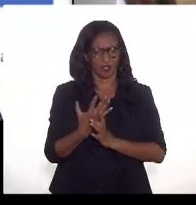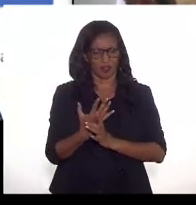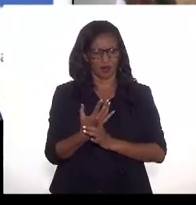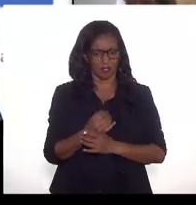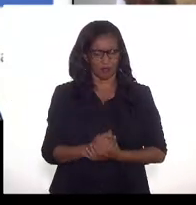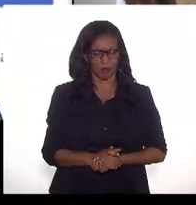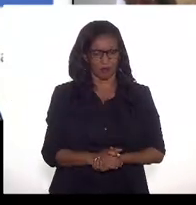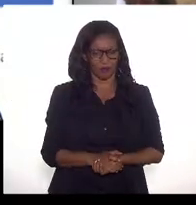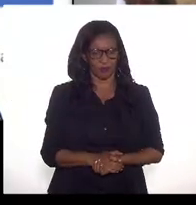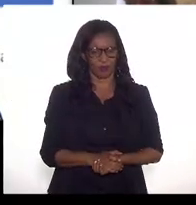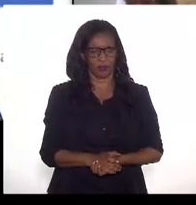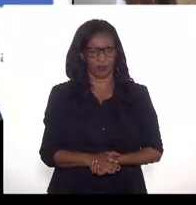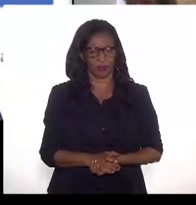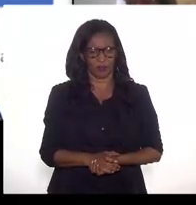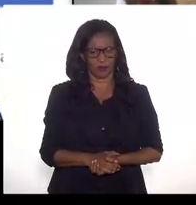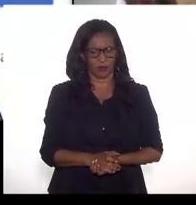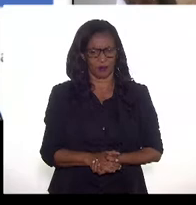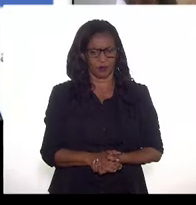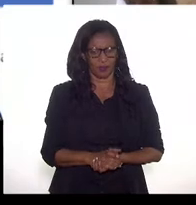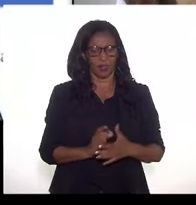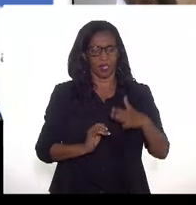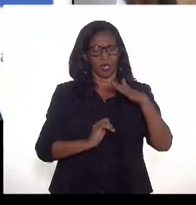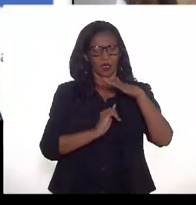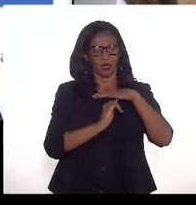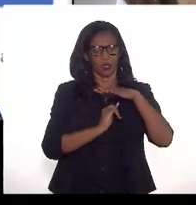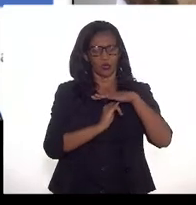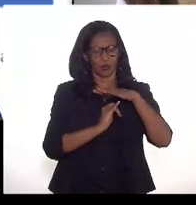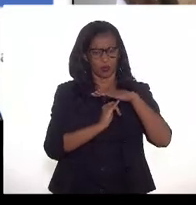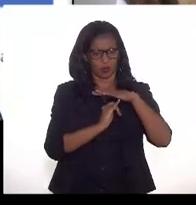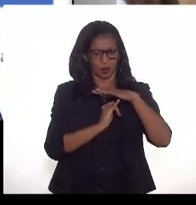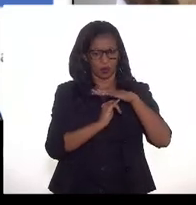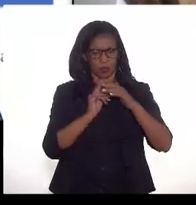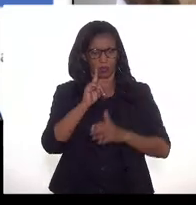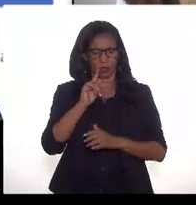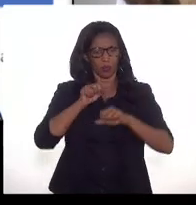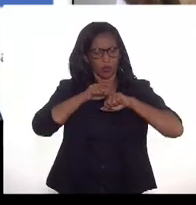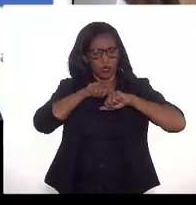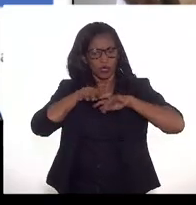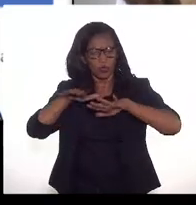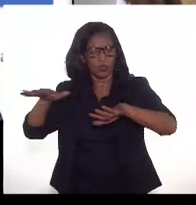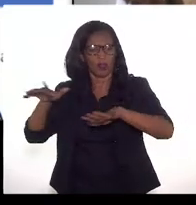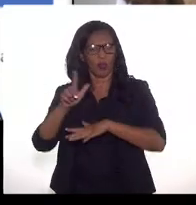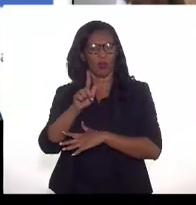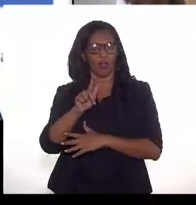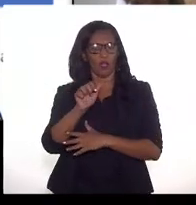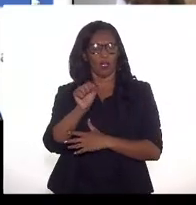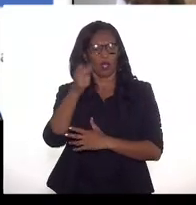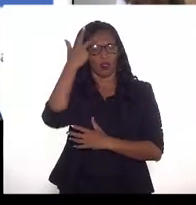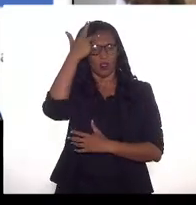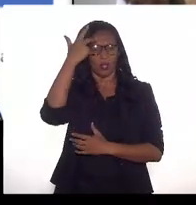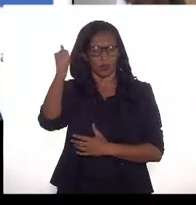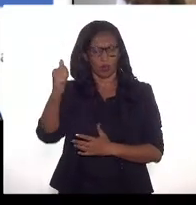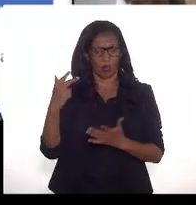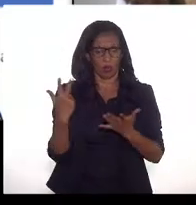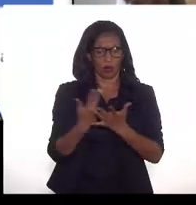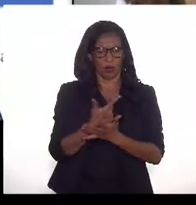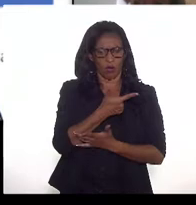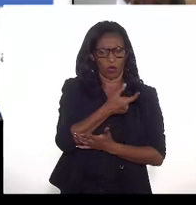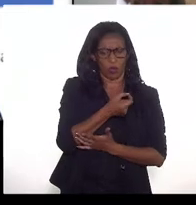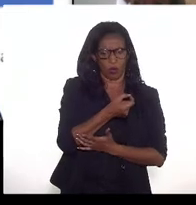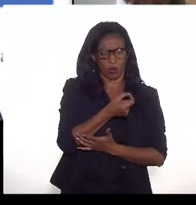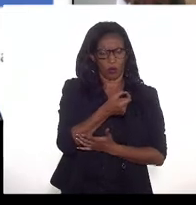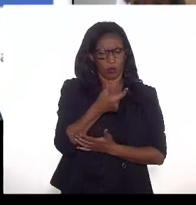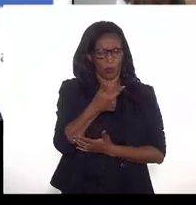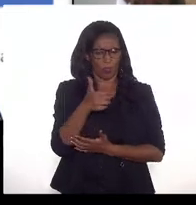de disponibilizar, da distribuição do gás natural ao longo dos anos, né, desde 2010. Então a gente vê,